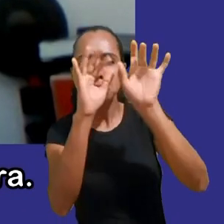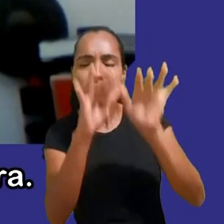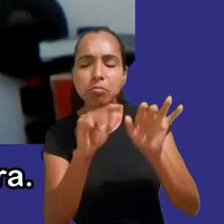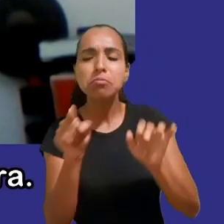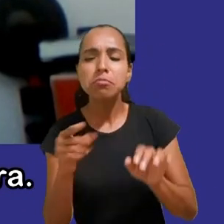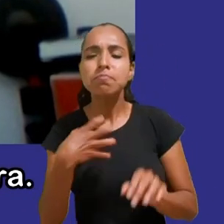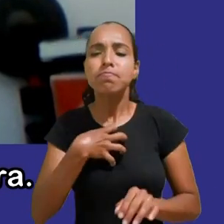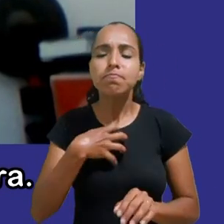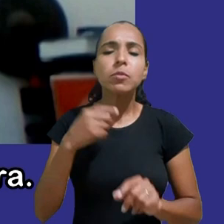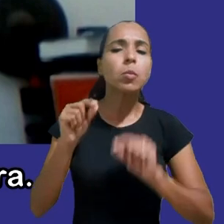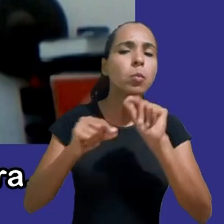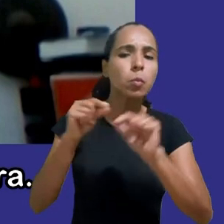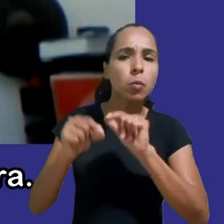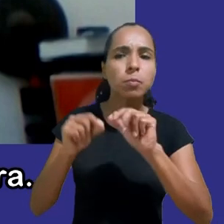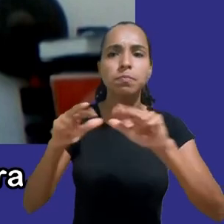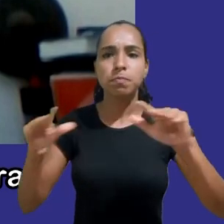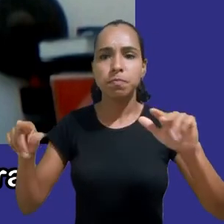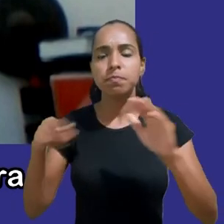positiva e segura